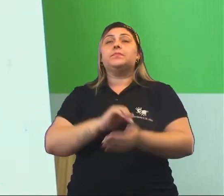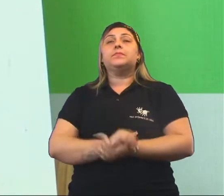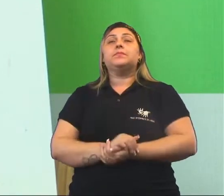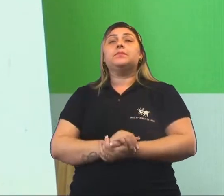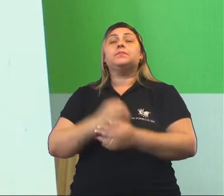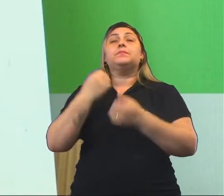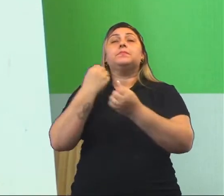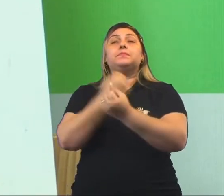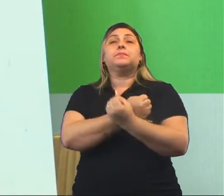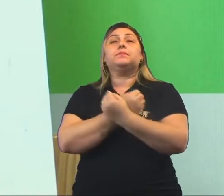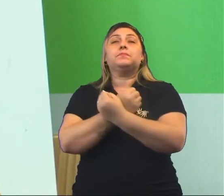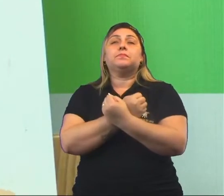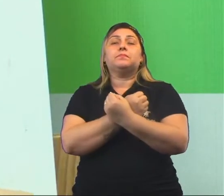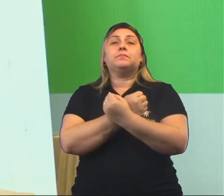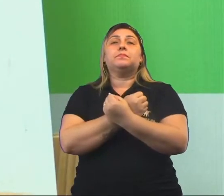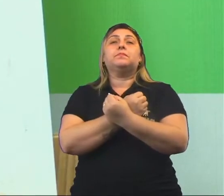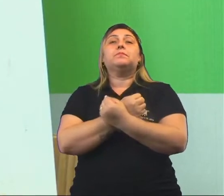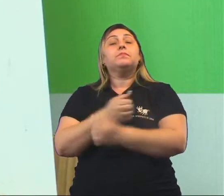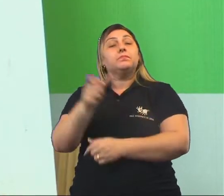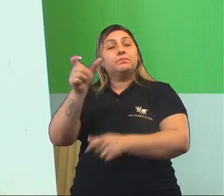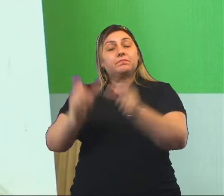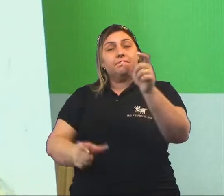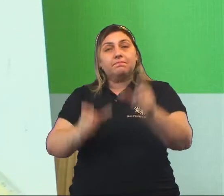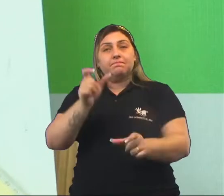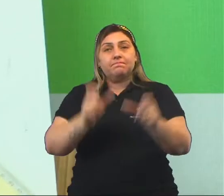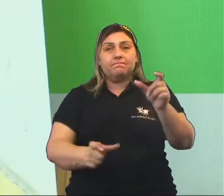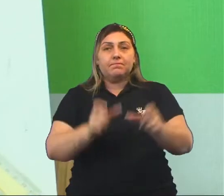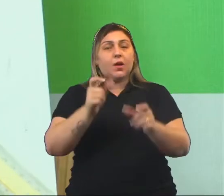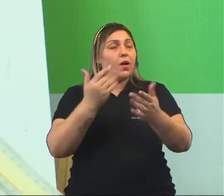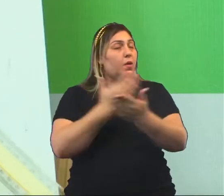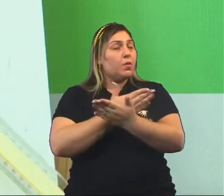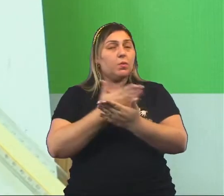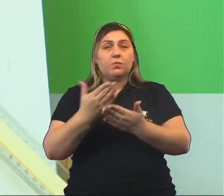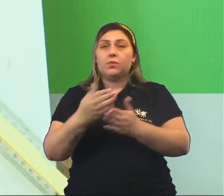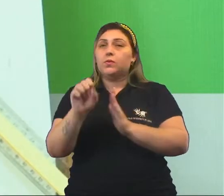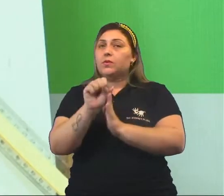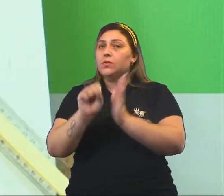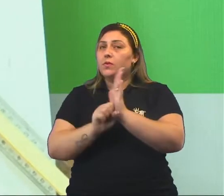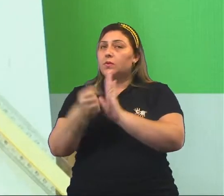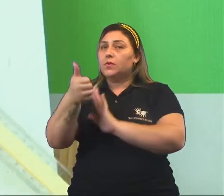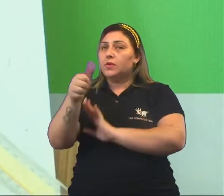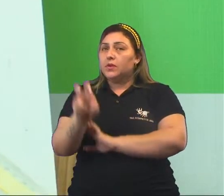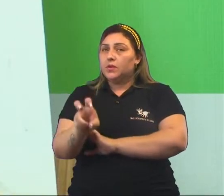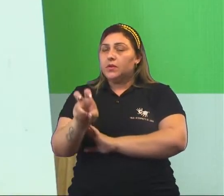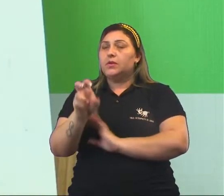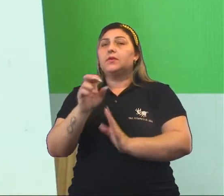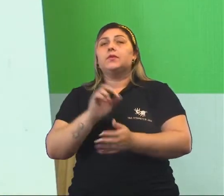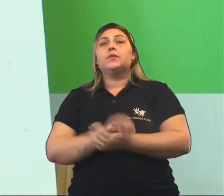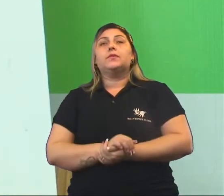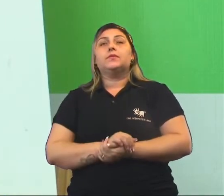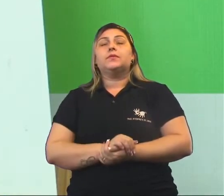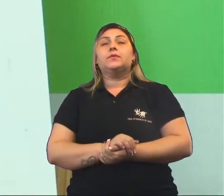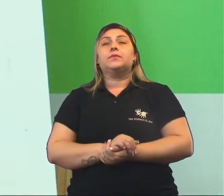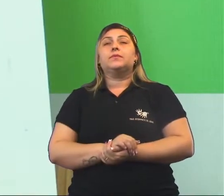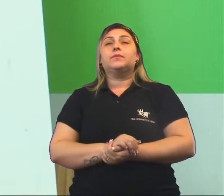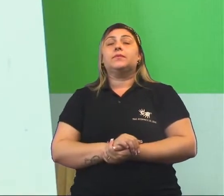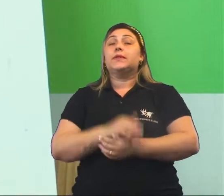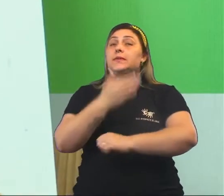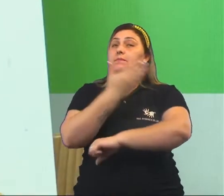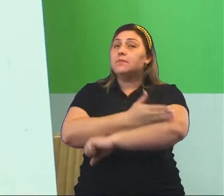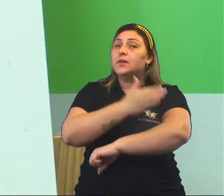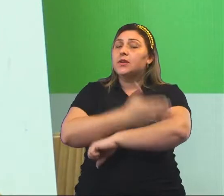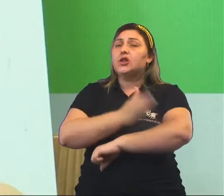A escravidão de seres humanos não se iniciou no século XV. Essa